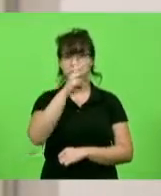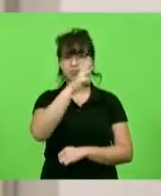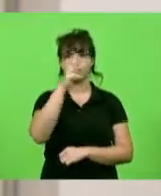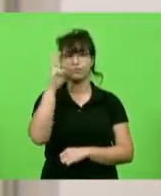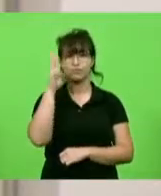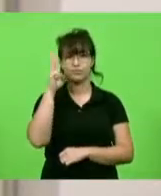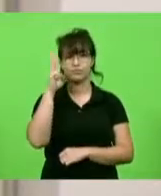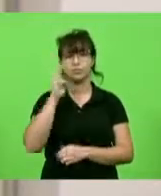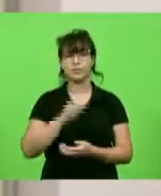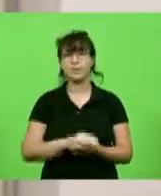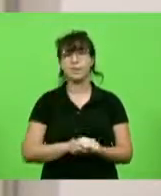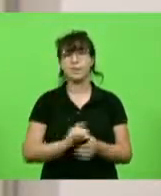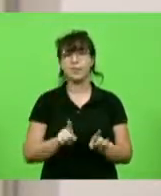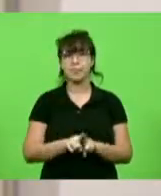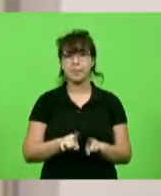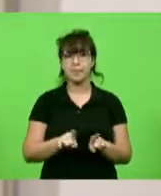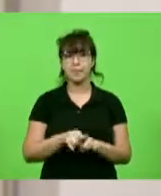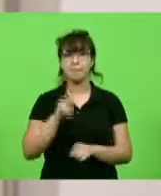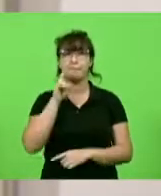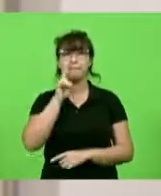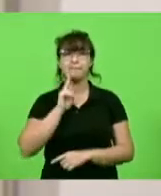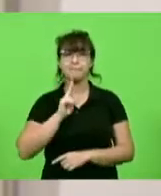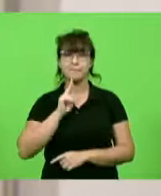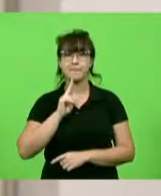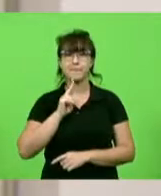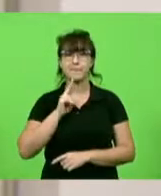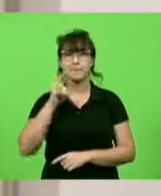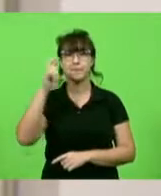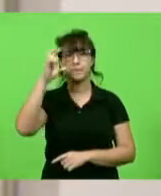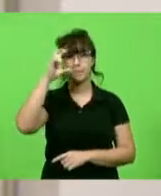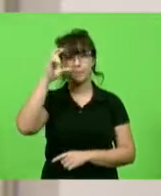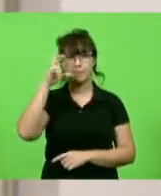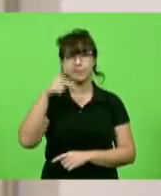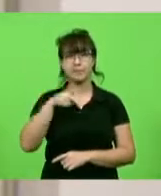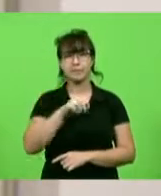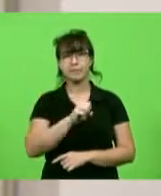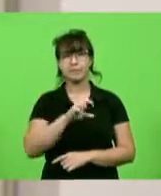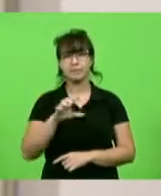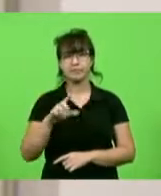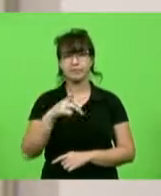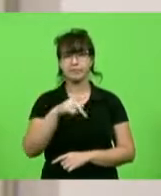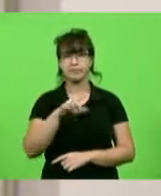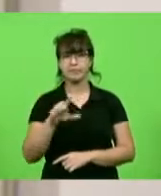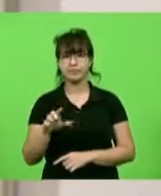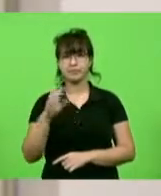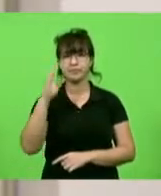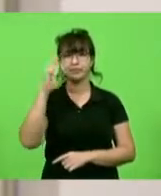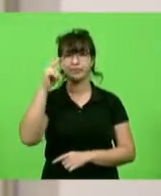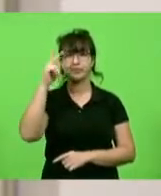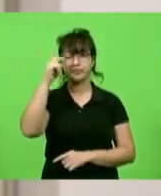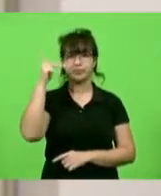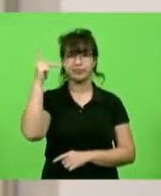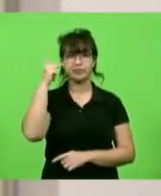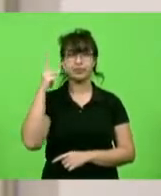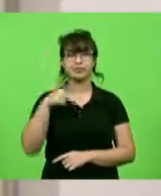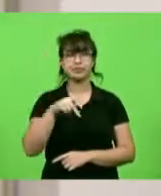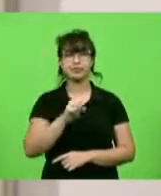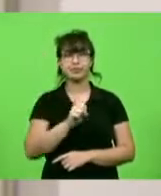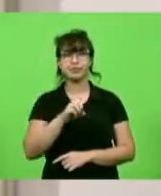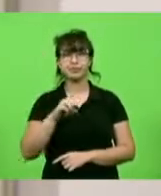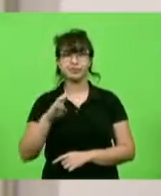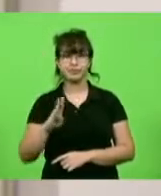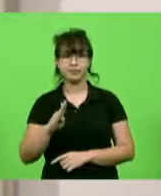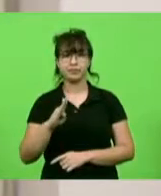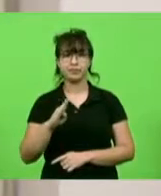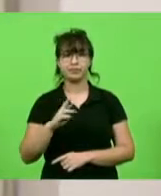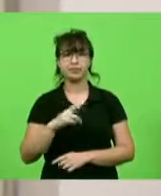MDB Novo, Ivan Nats e Ricardo Alba, bloco PSL e PL, Paulinha, bloco PDT e PSDB e Republicanos,